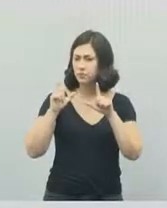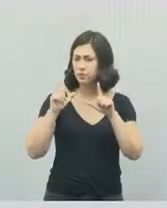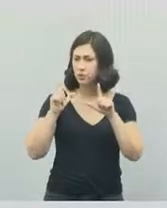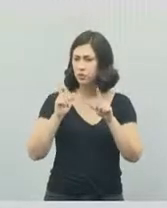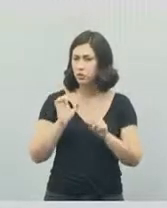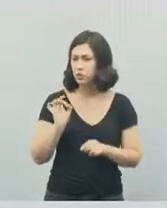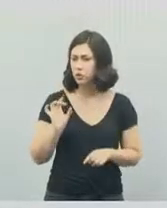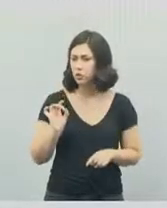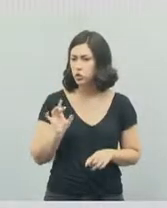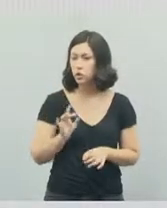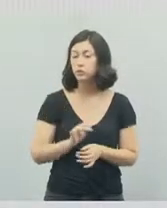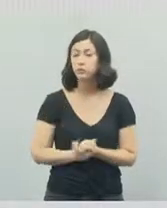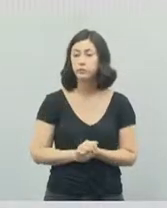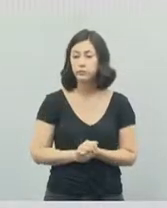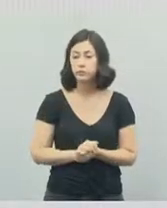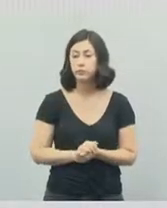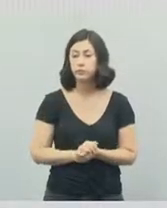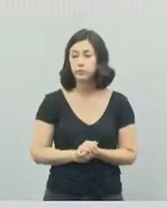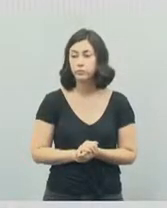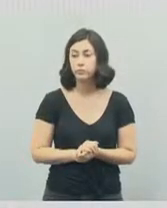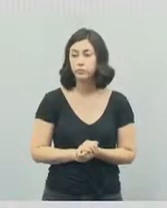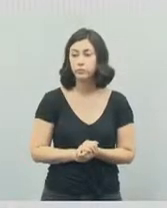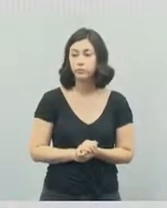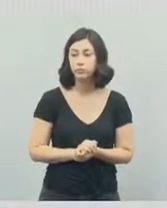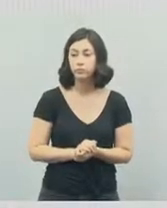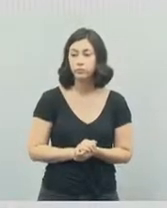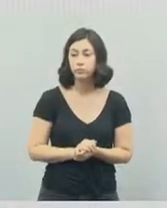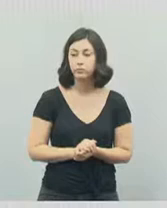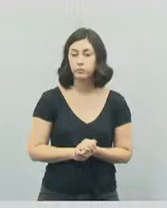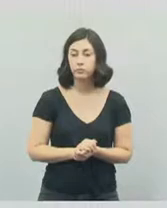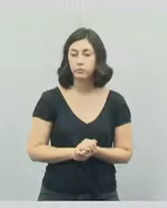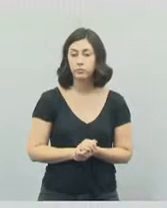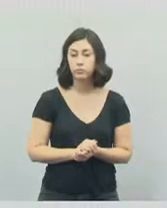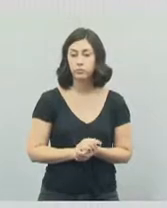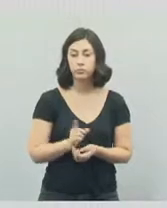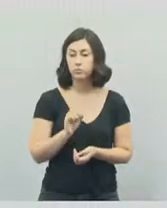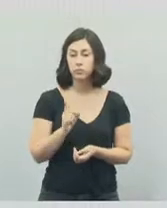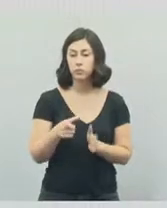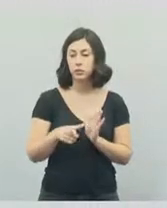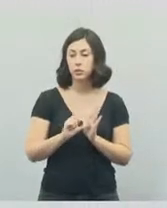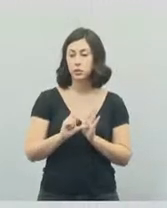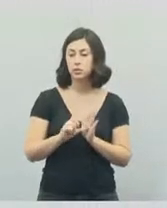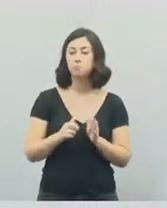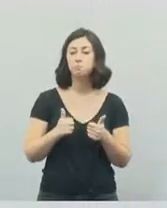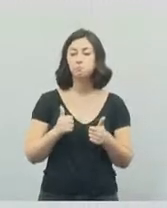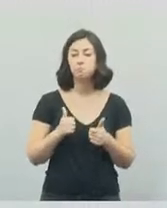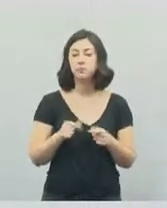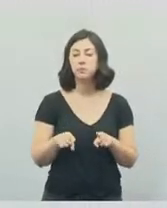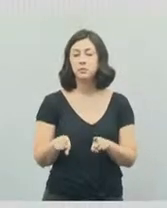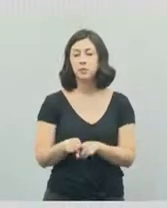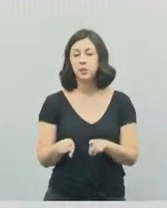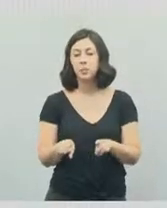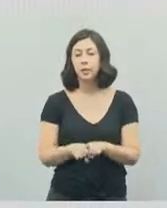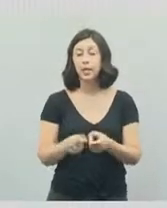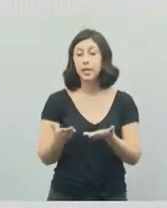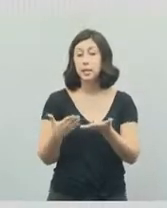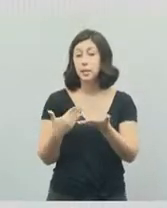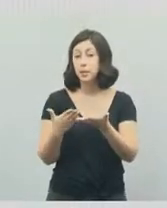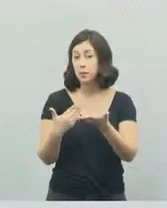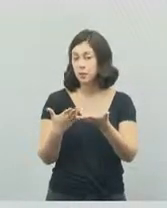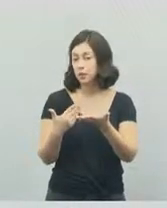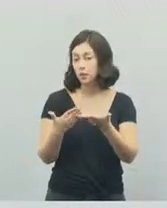Só essas imagens? distribuiu também lá, esse não ainda, distribuiu também livros,